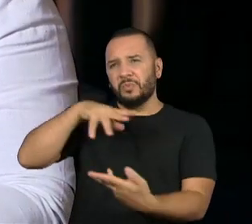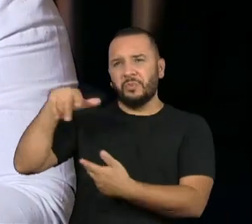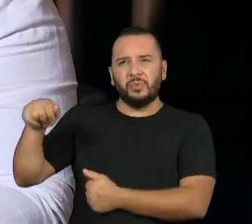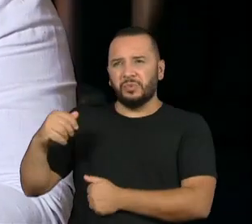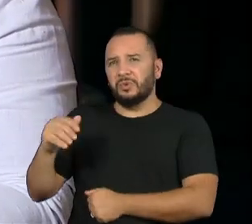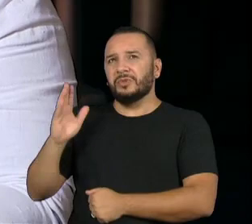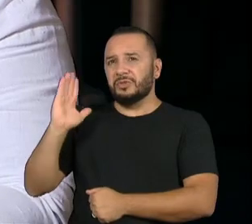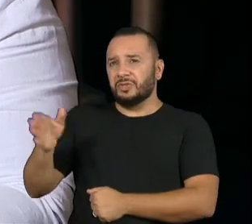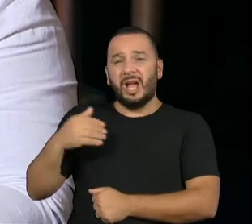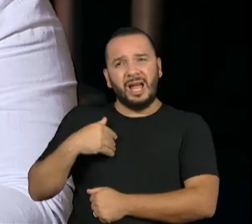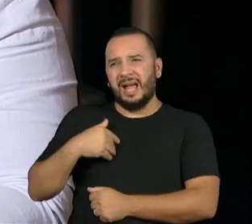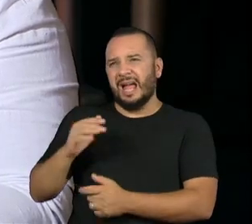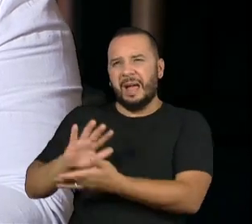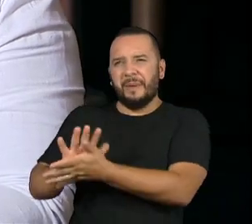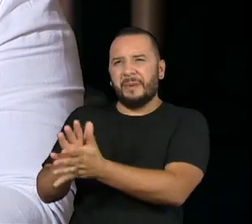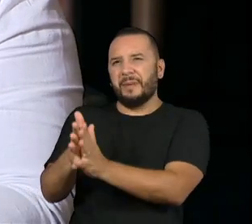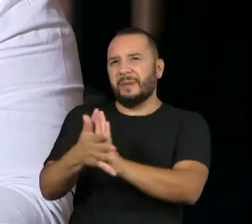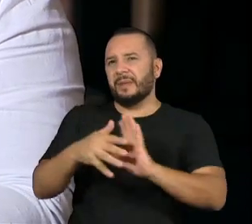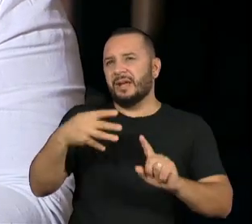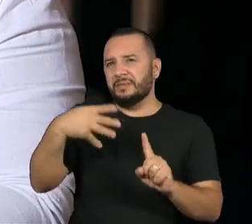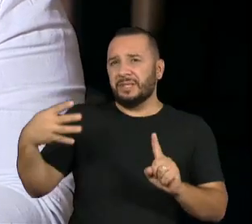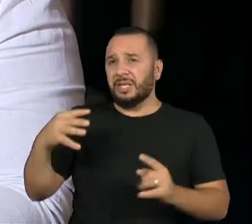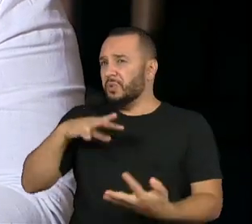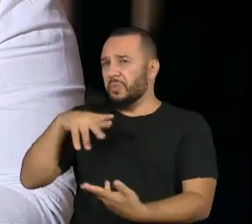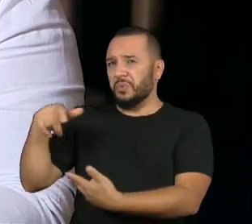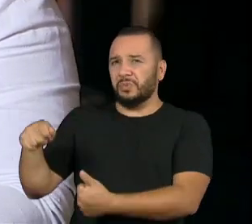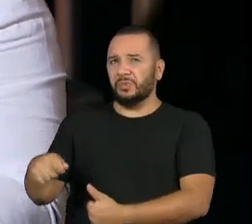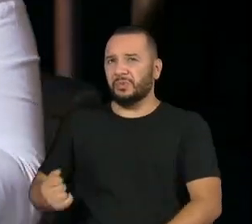No mundo. Que coisa.